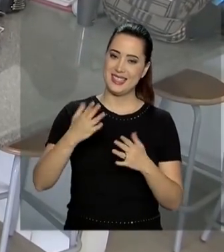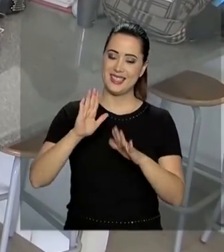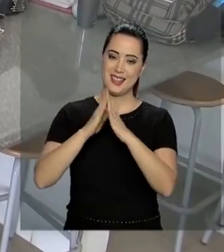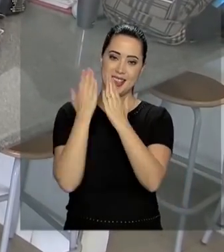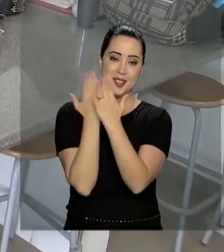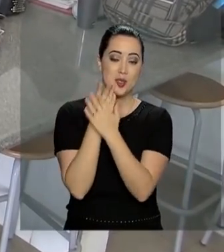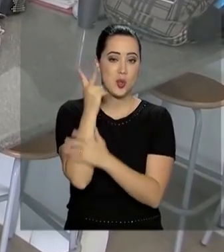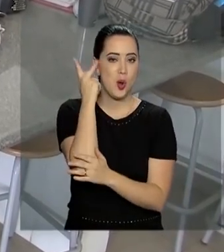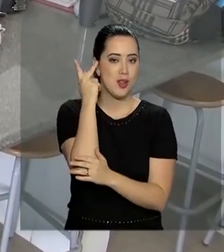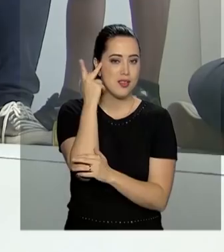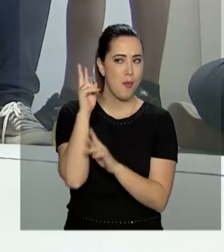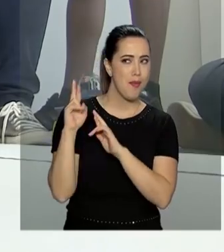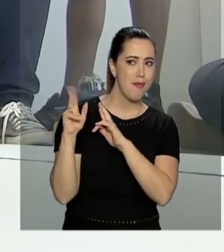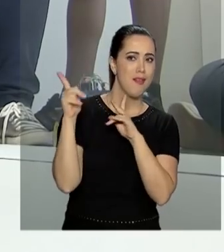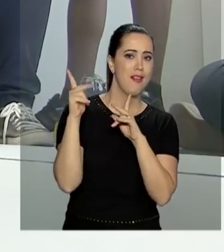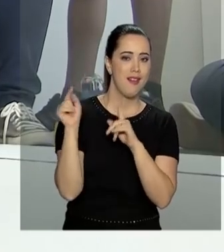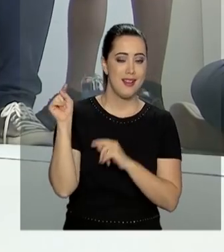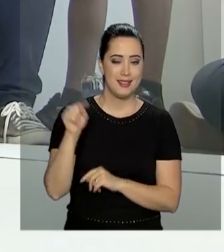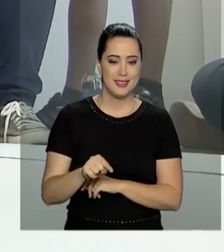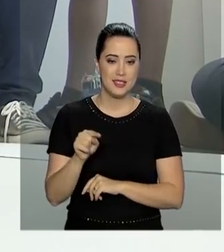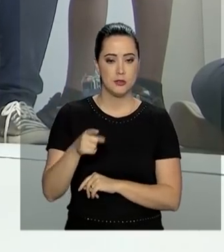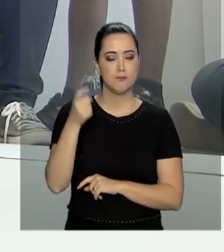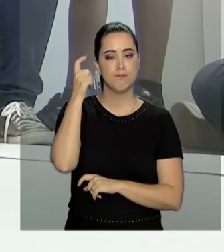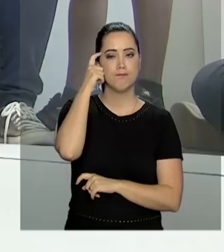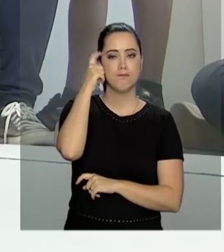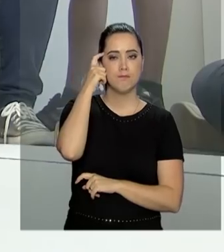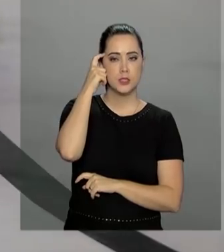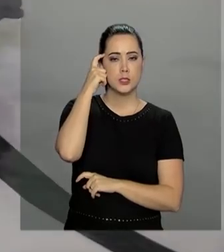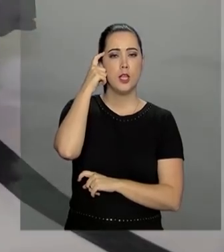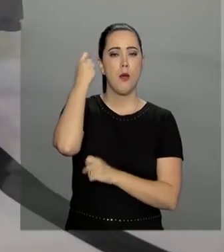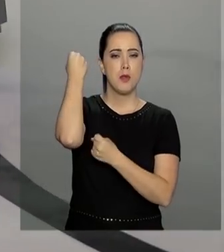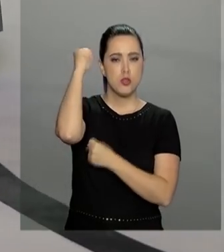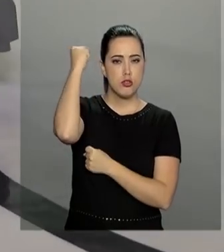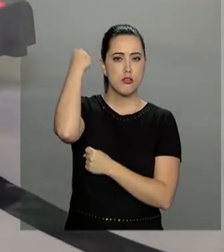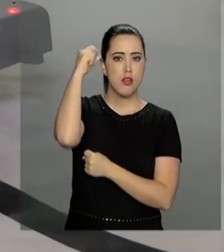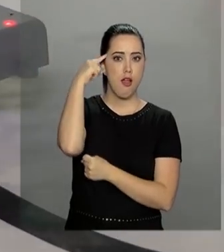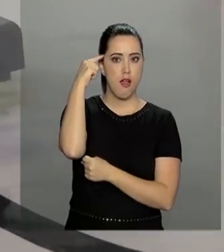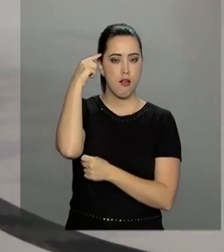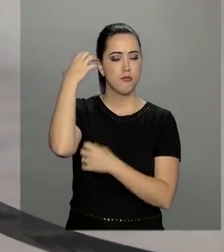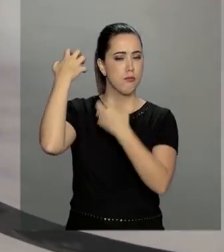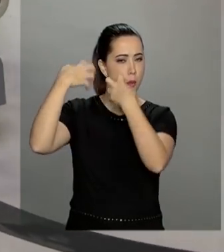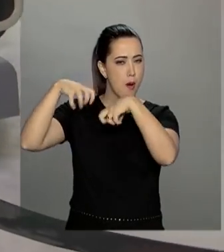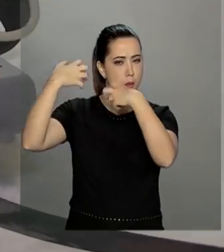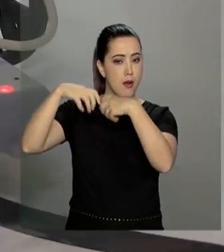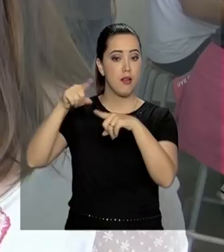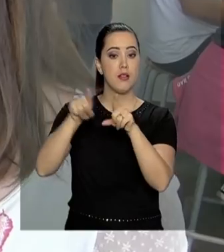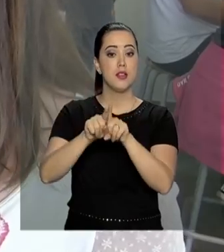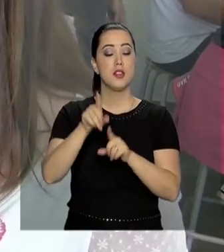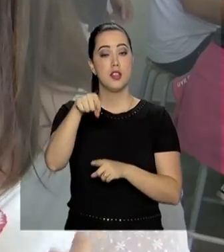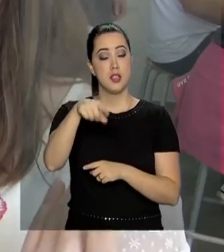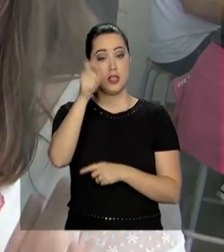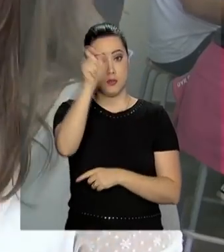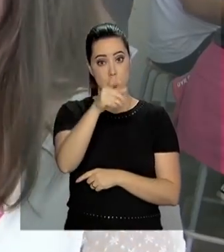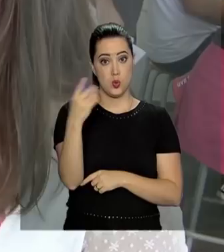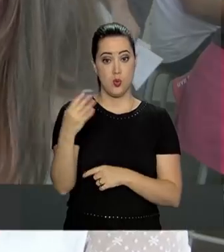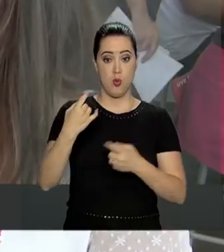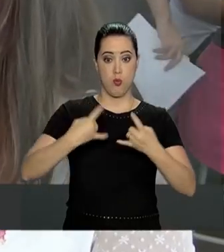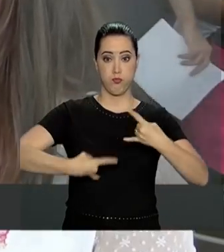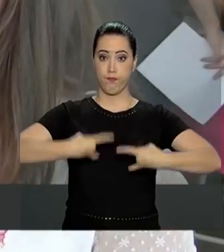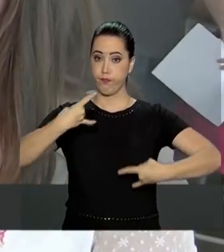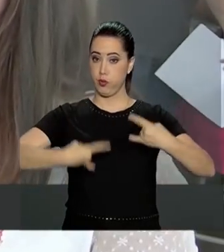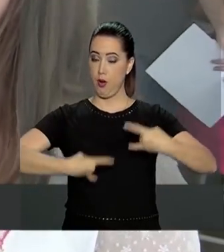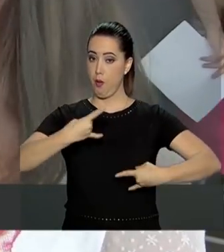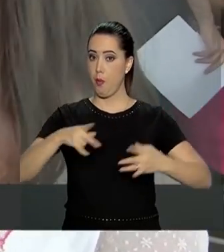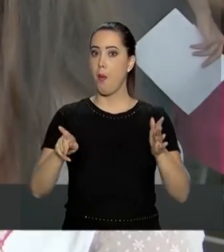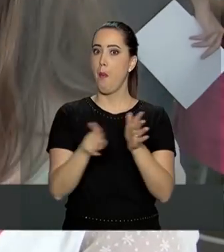em São Paulo não é bem assim. Aqui a mente é exercitada e os atletas são robôs. Você tem que montar